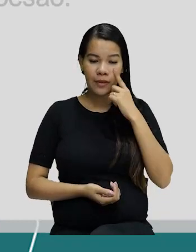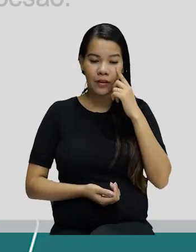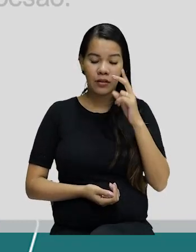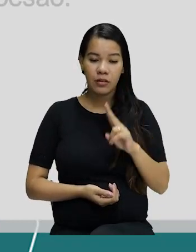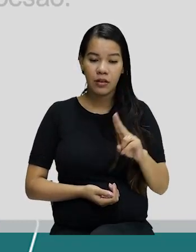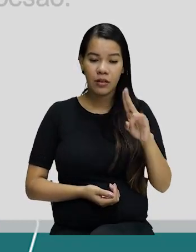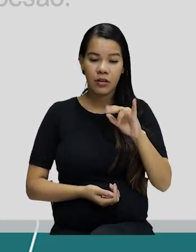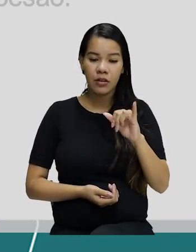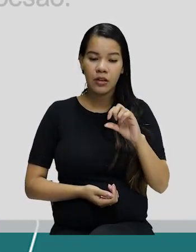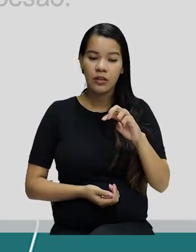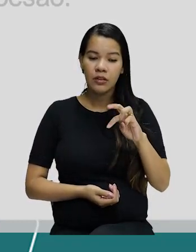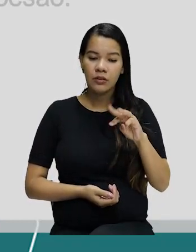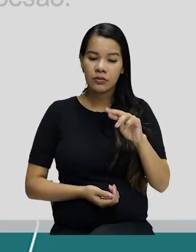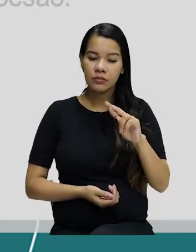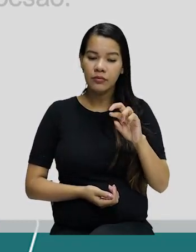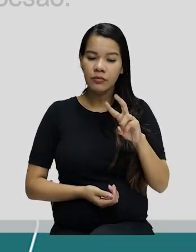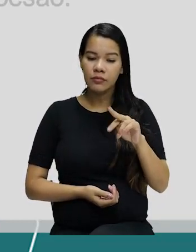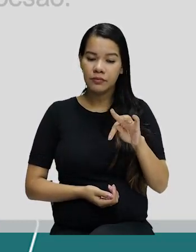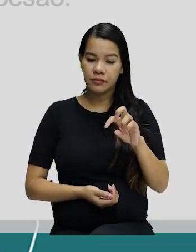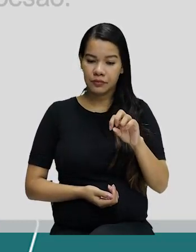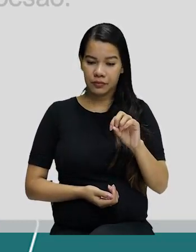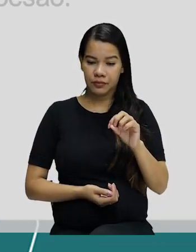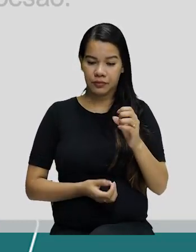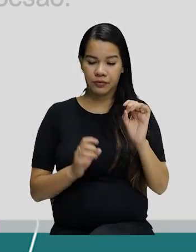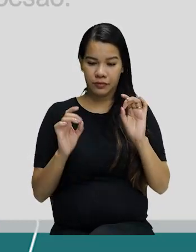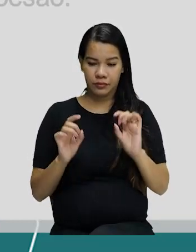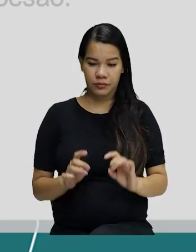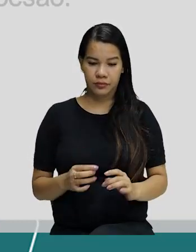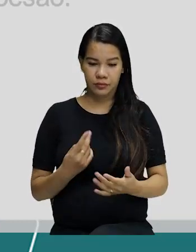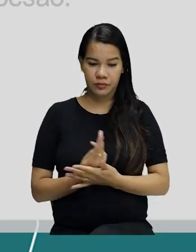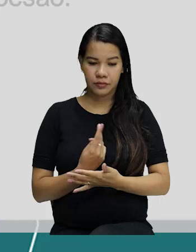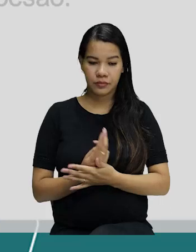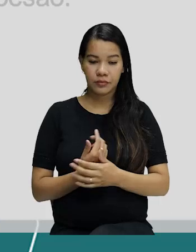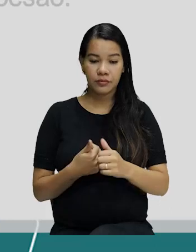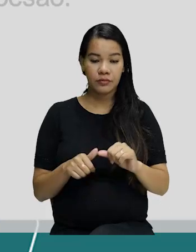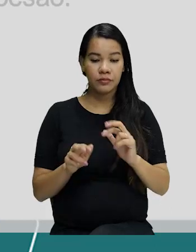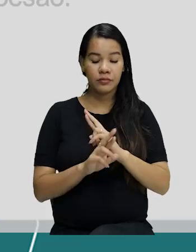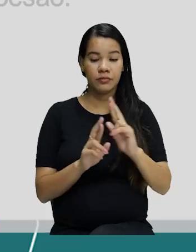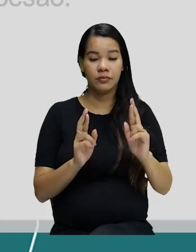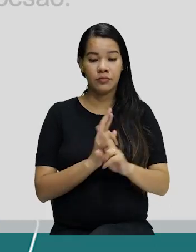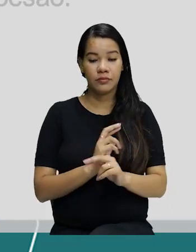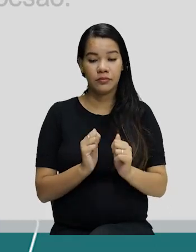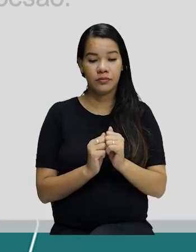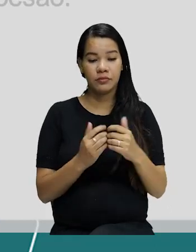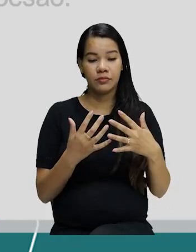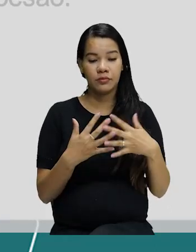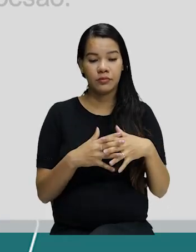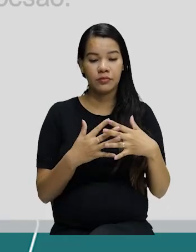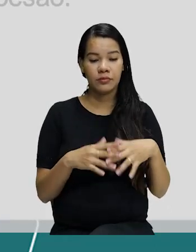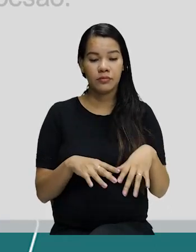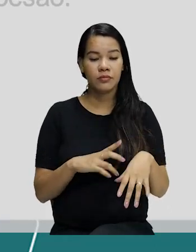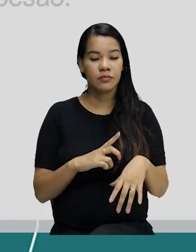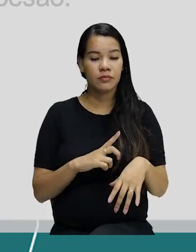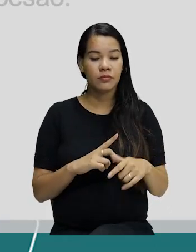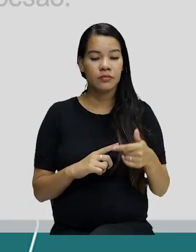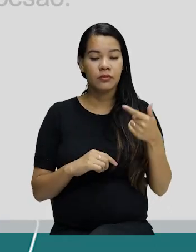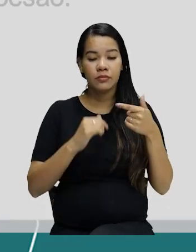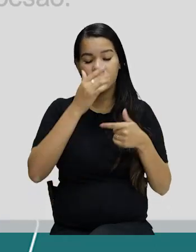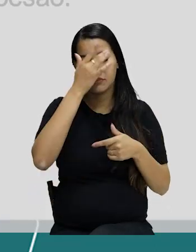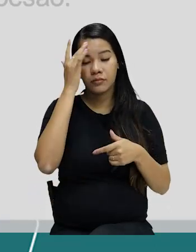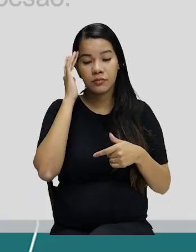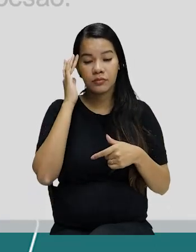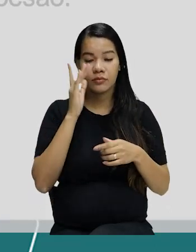utilização do imperativo está relacionado com a confusão existente entre a segunda pessoa do discurso, que é tu,